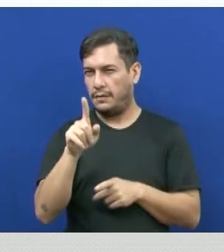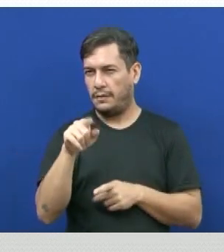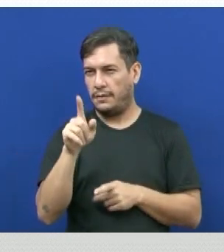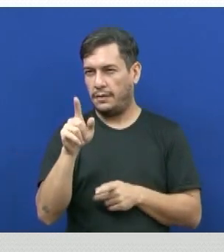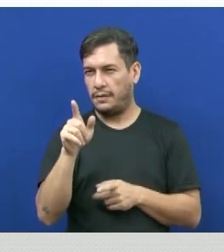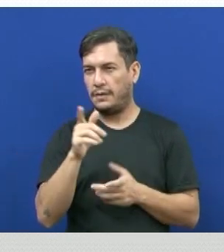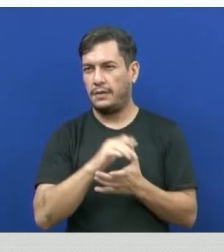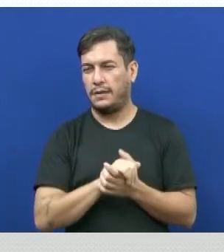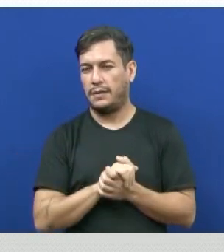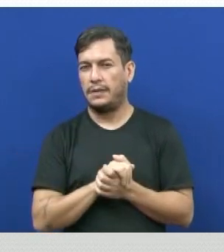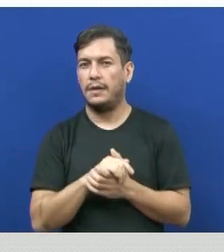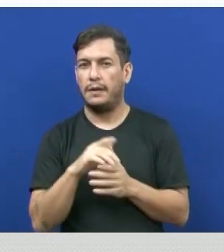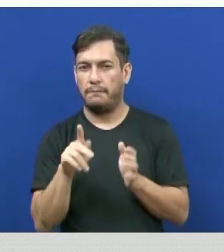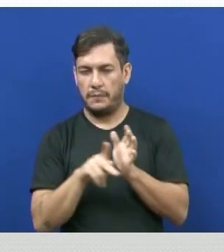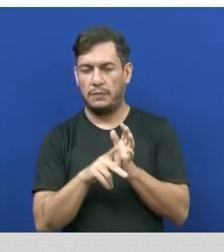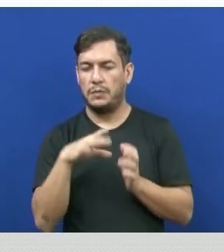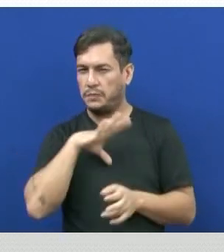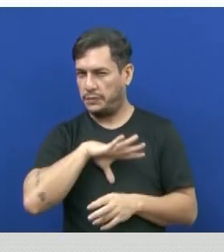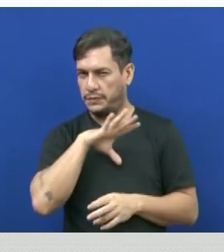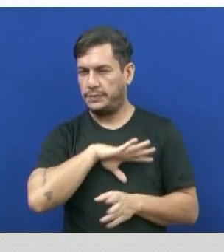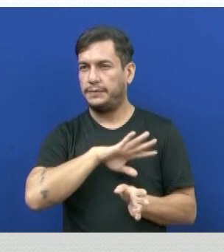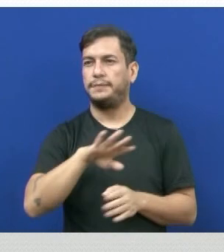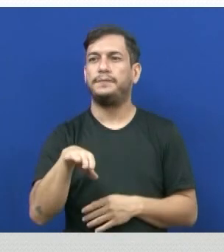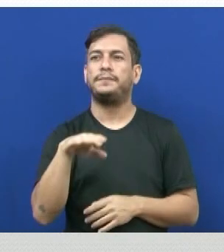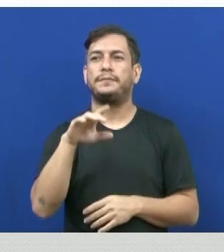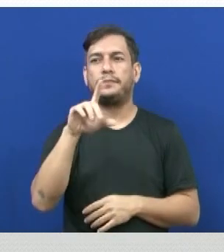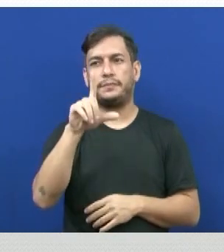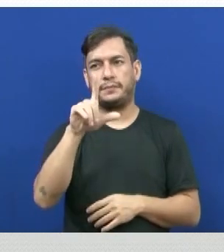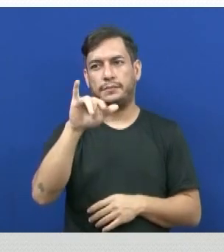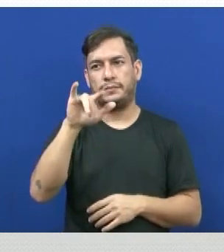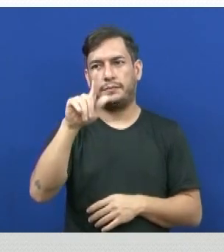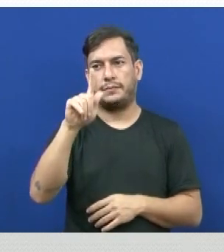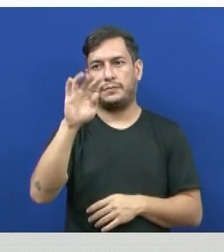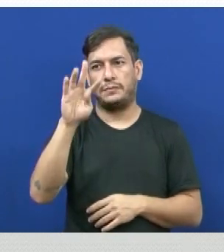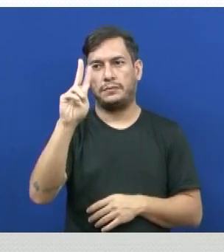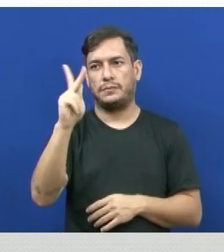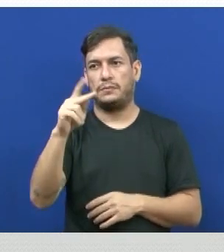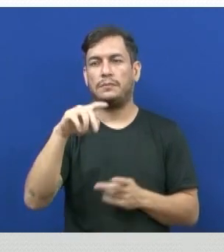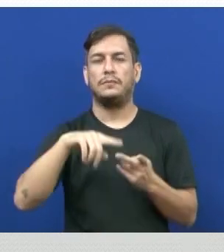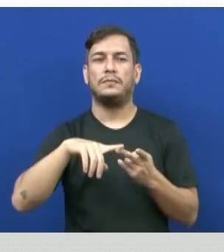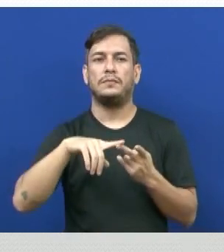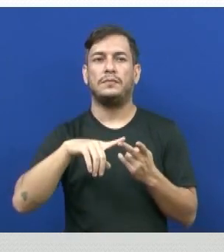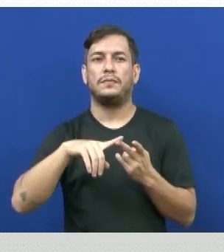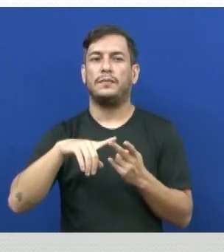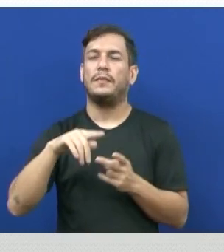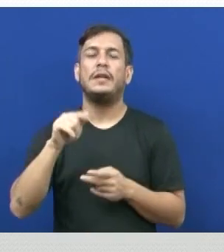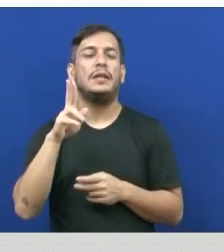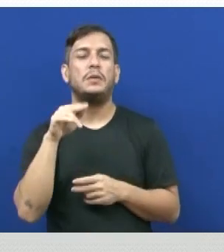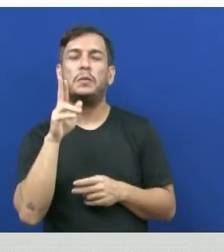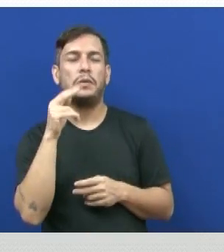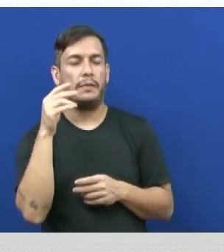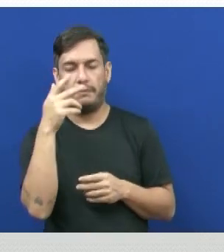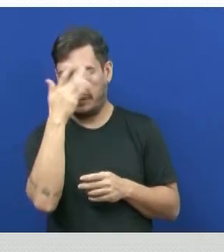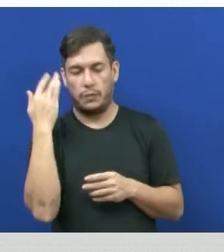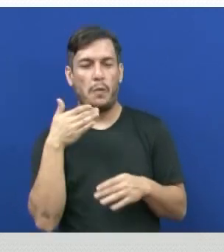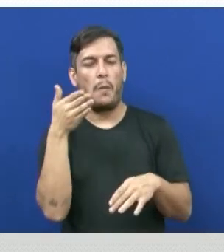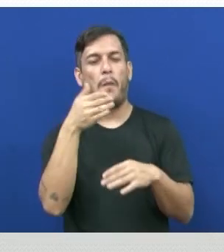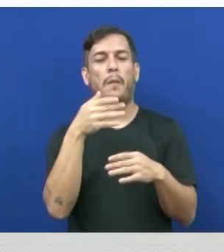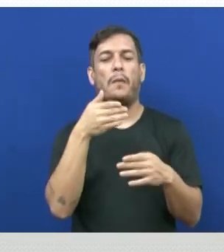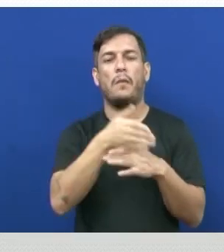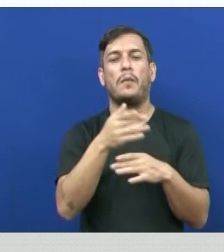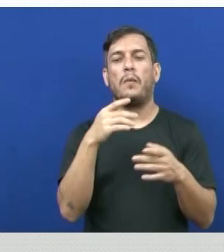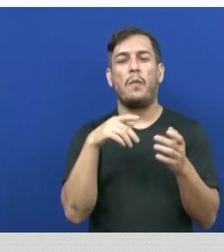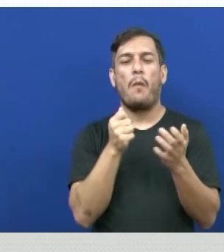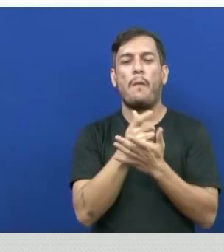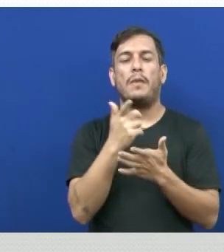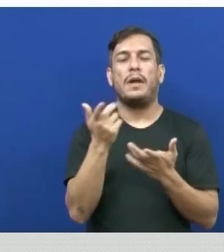alguma delas são padrão aqui do português? Letra D. Light. Quem nunca foi comprar um leite